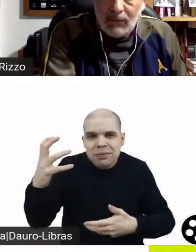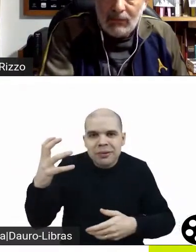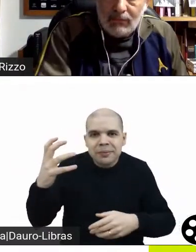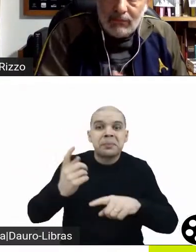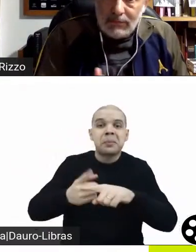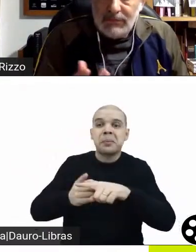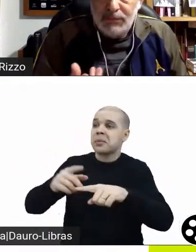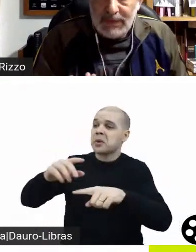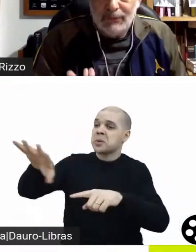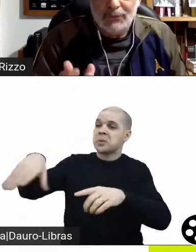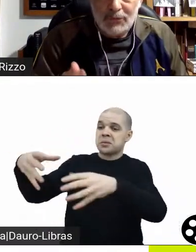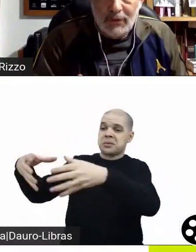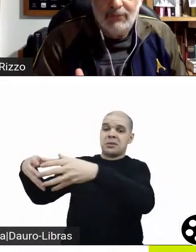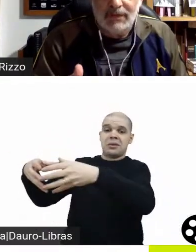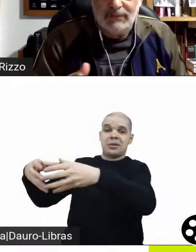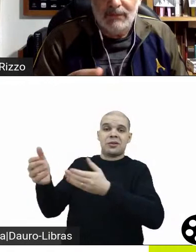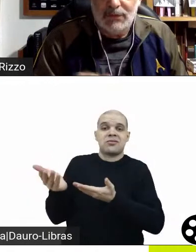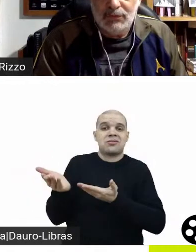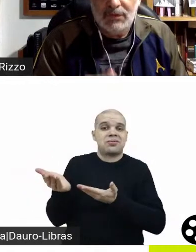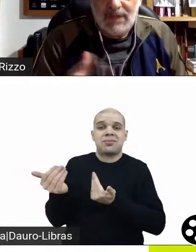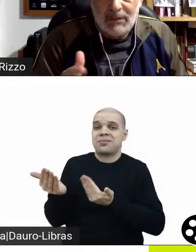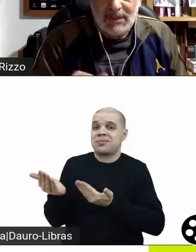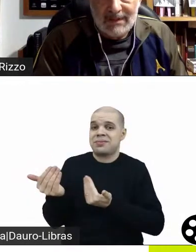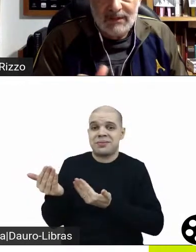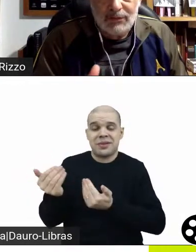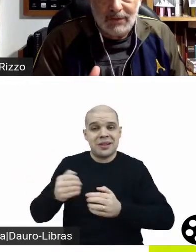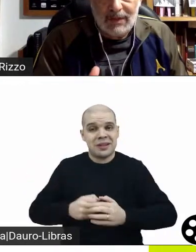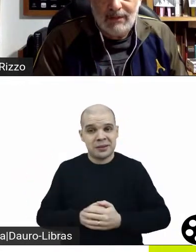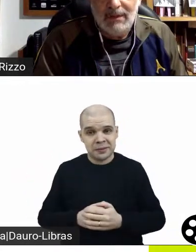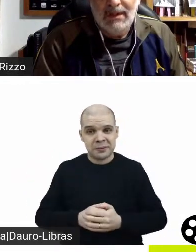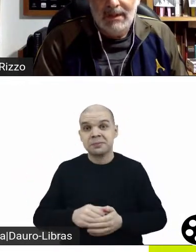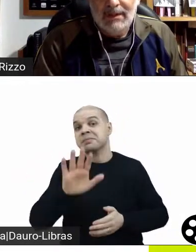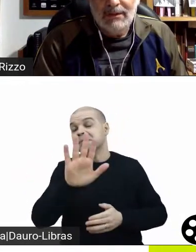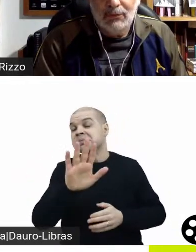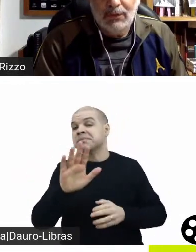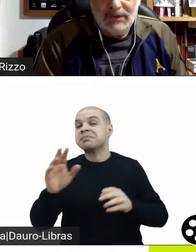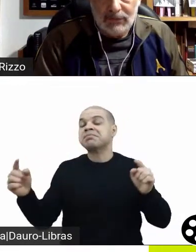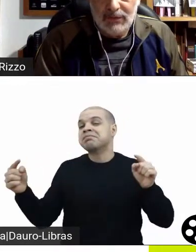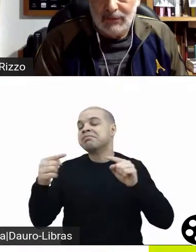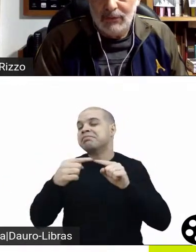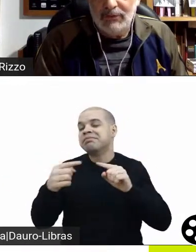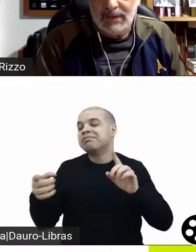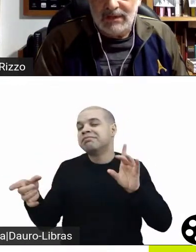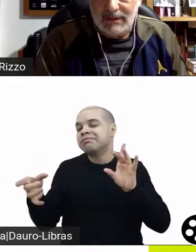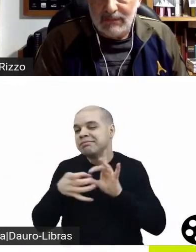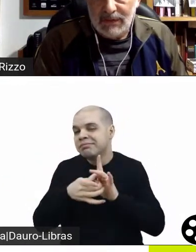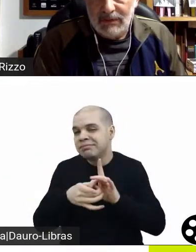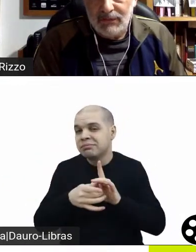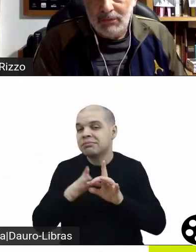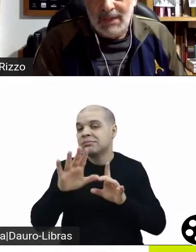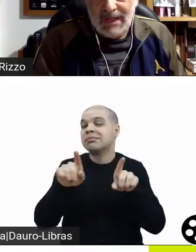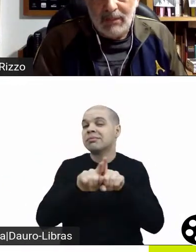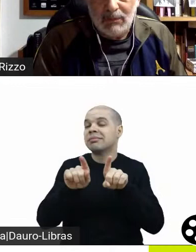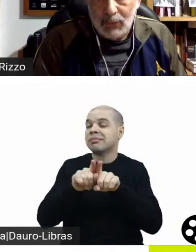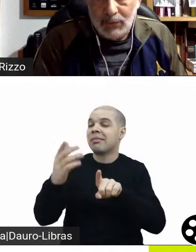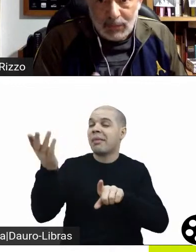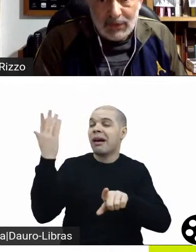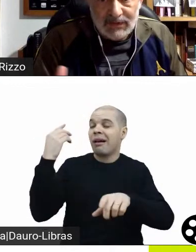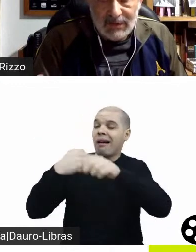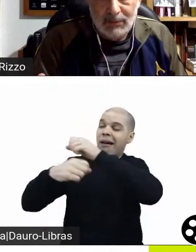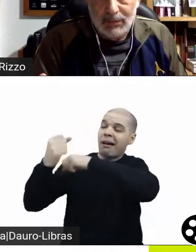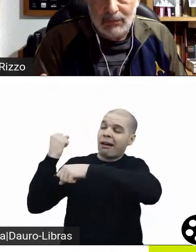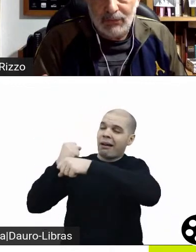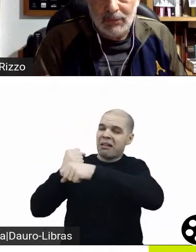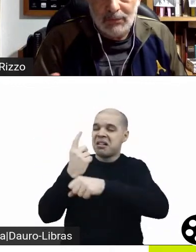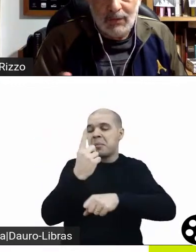aqui com um espírito jovem de um cinema internacional do início dos anos 90. Esse filme me lembra muito,